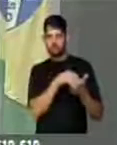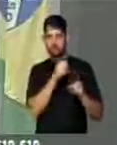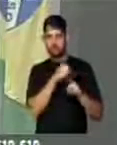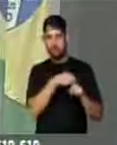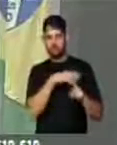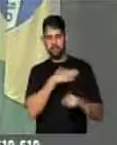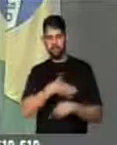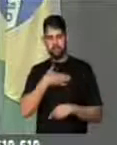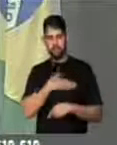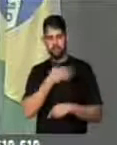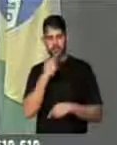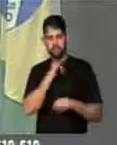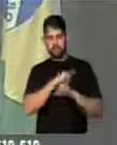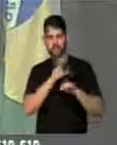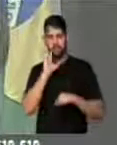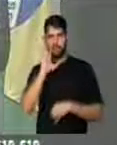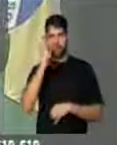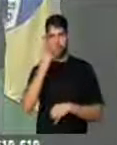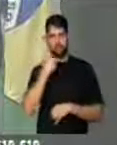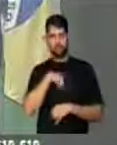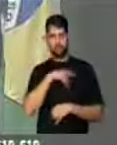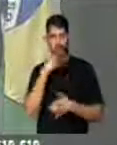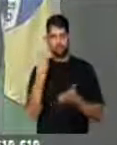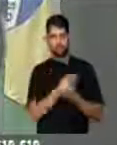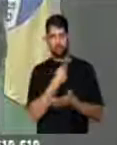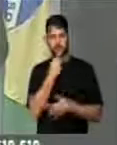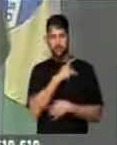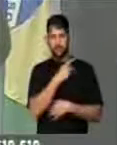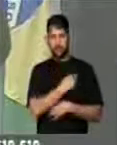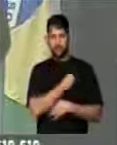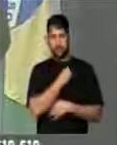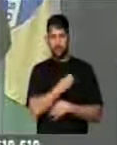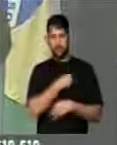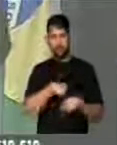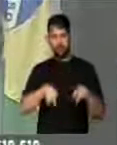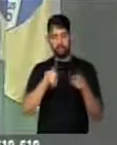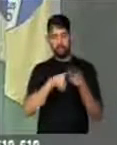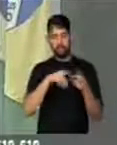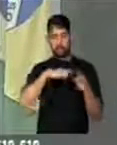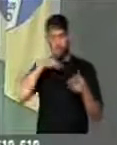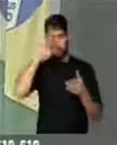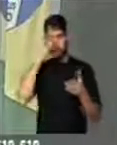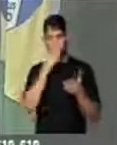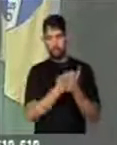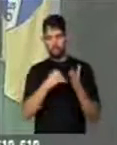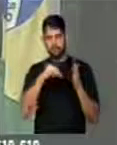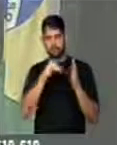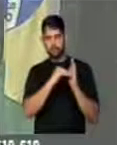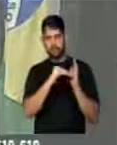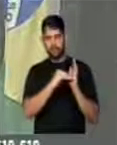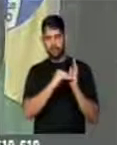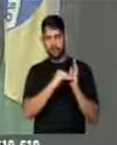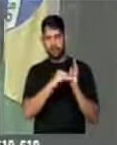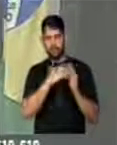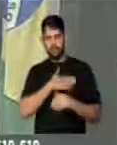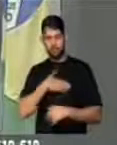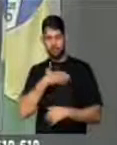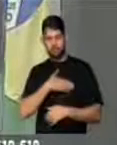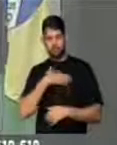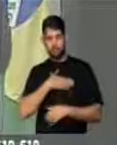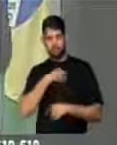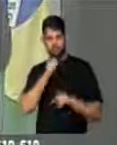agosto tenhamos o desfecho da situação dele e também acreditando que o Senado da República em agosto